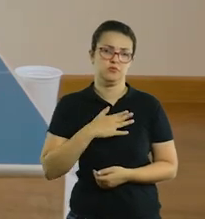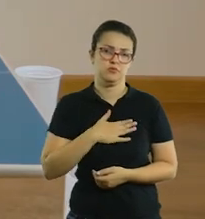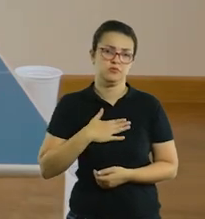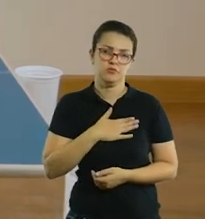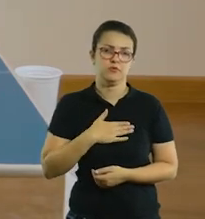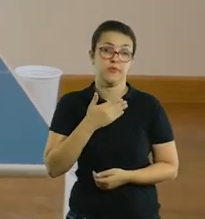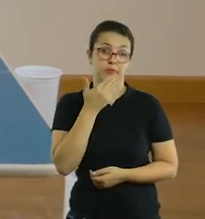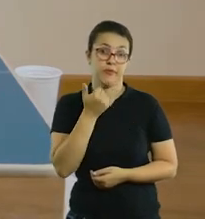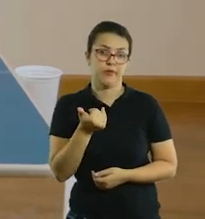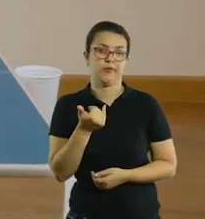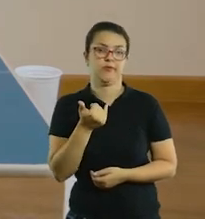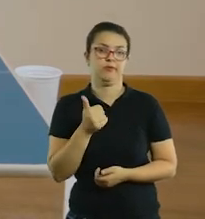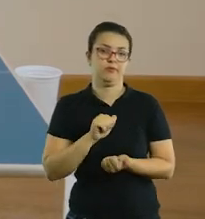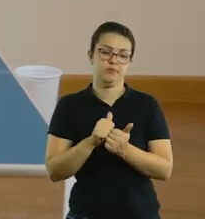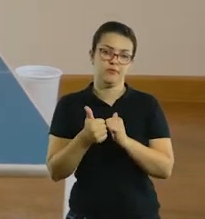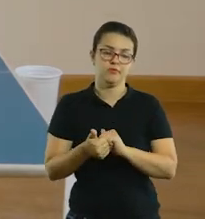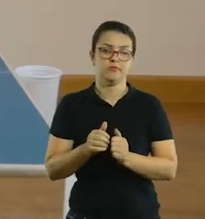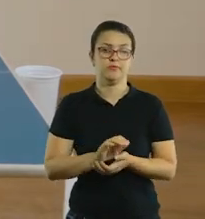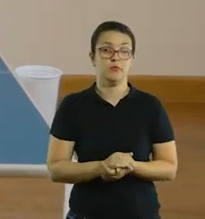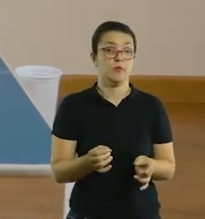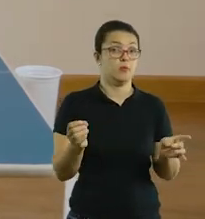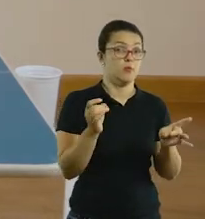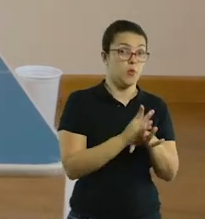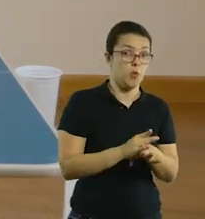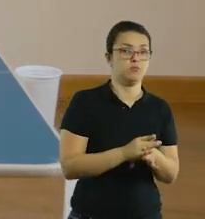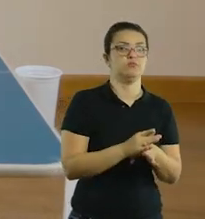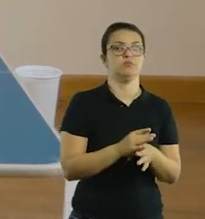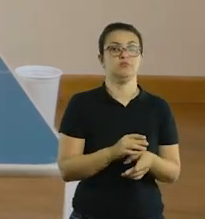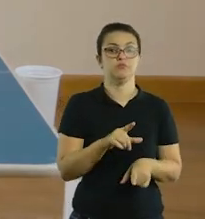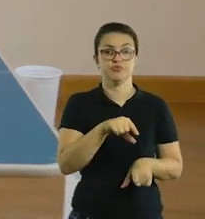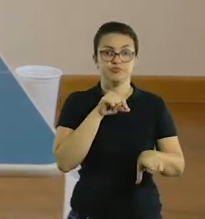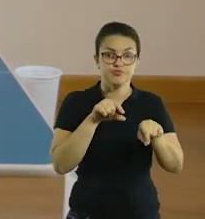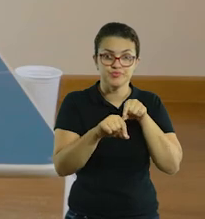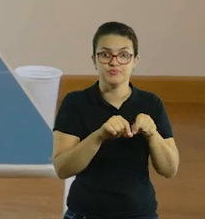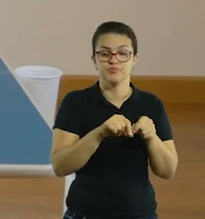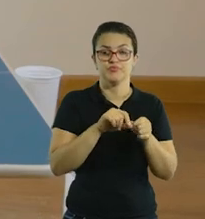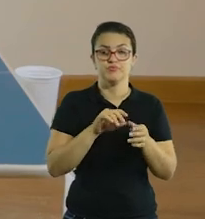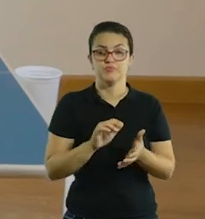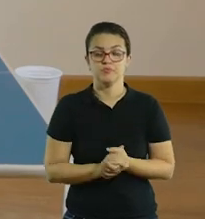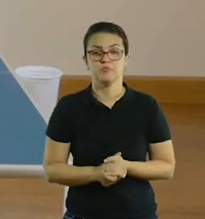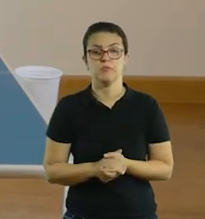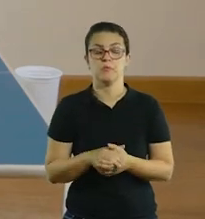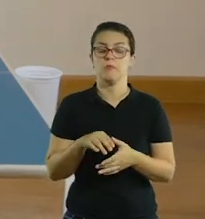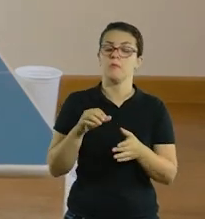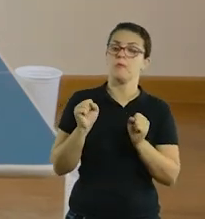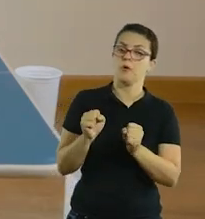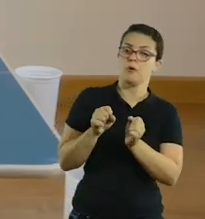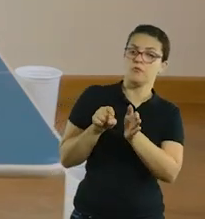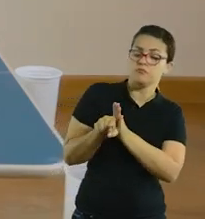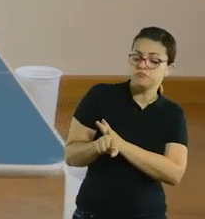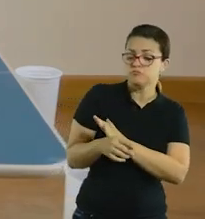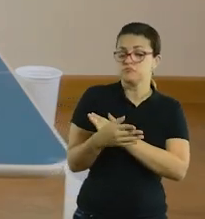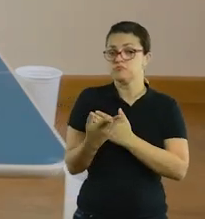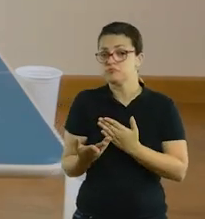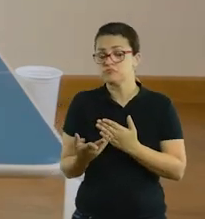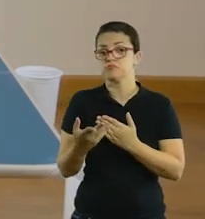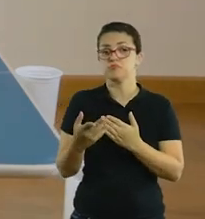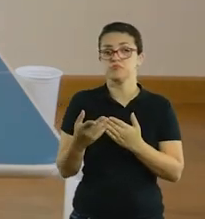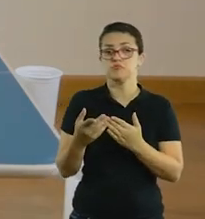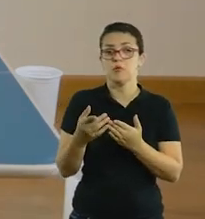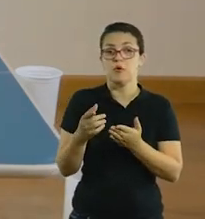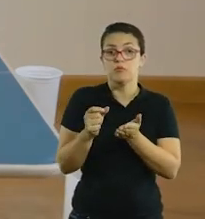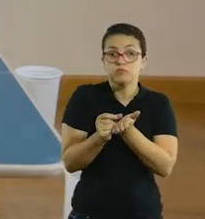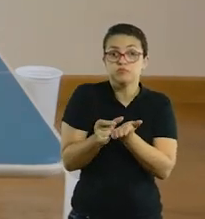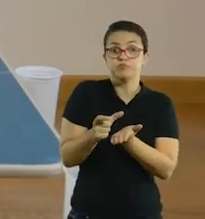que ele se adaptar melhor. E depois que você terminar, que eles pescarem, você pode problematizar as tampinhas que saíram. Então, você pode perguntar